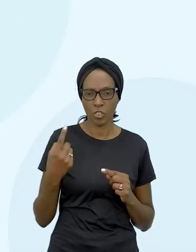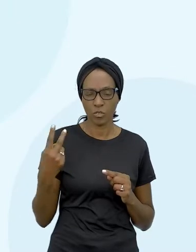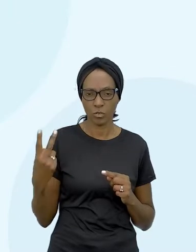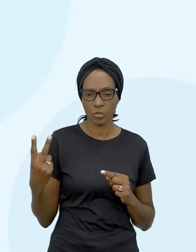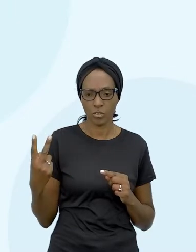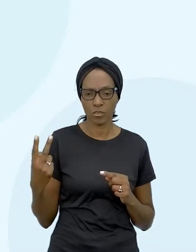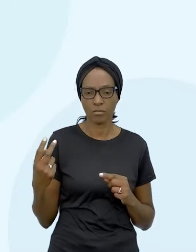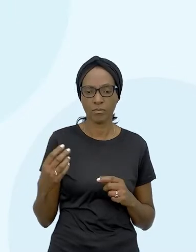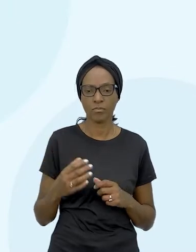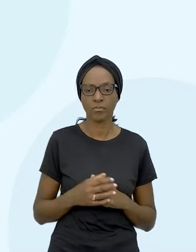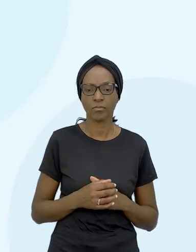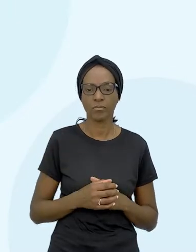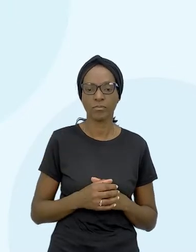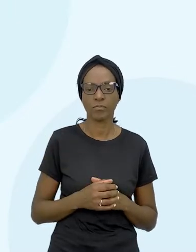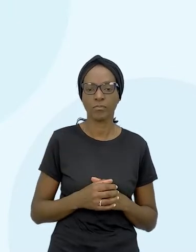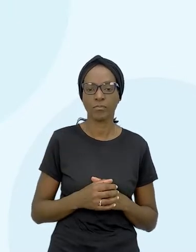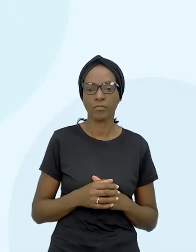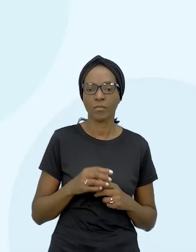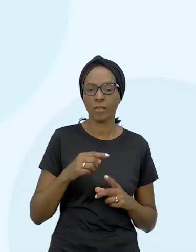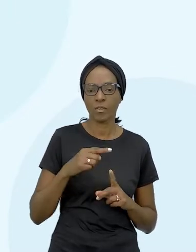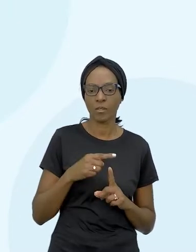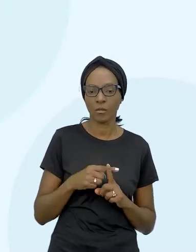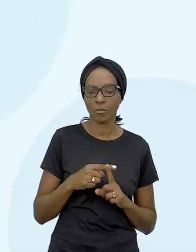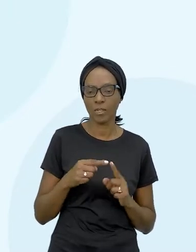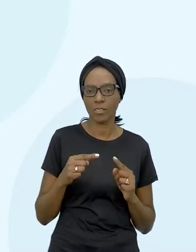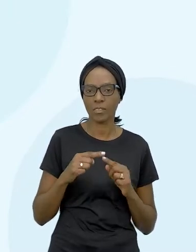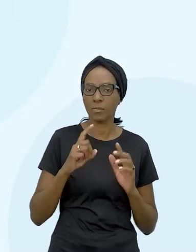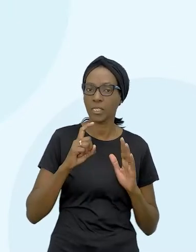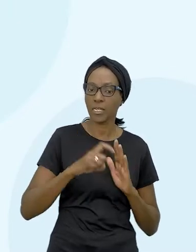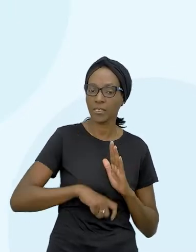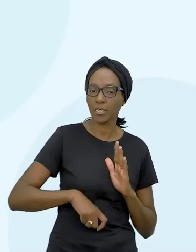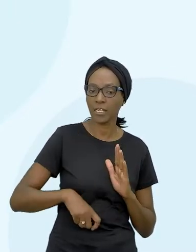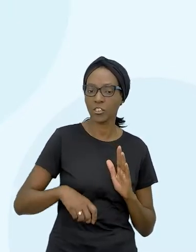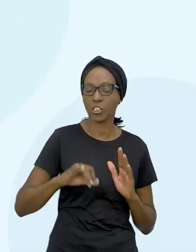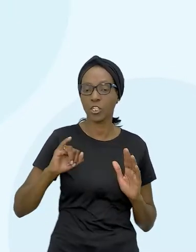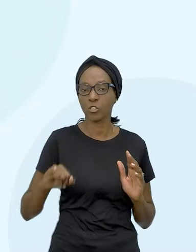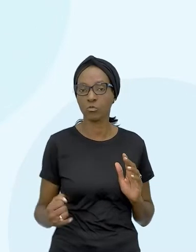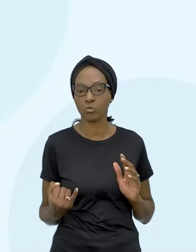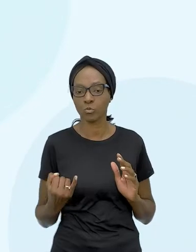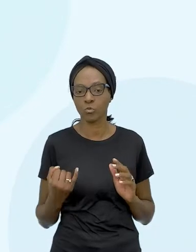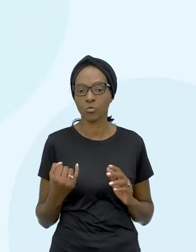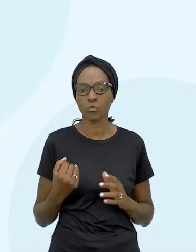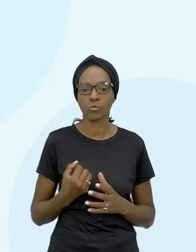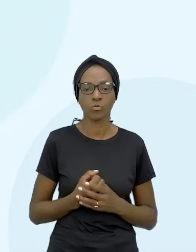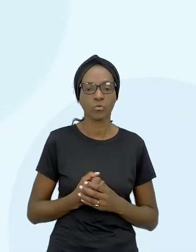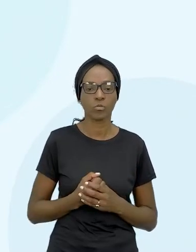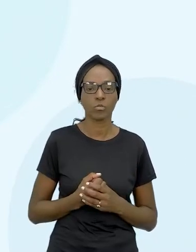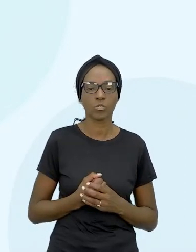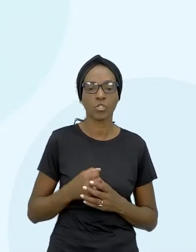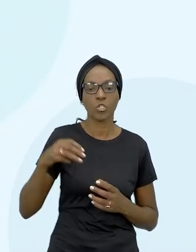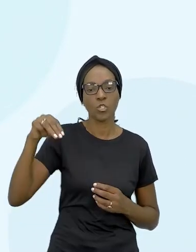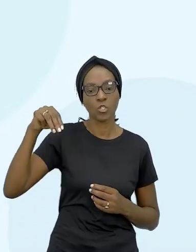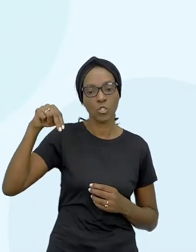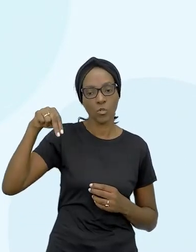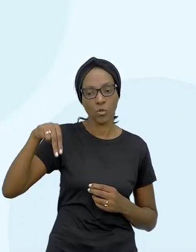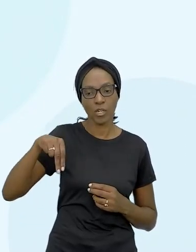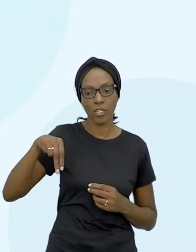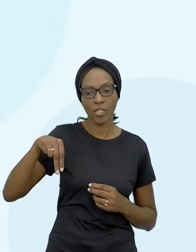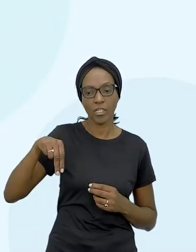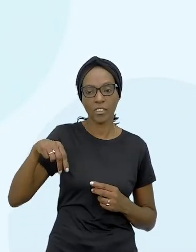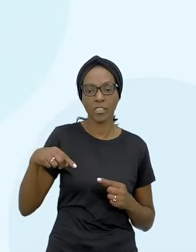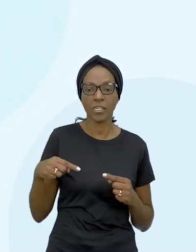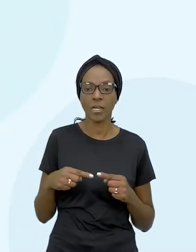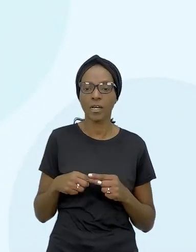vai ser um mais vai ser a taxa de juros e o N aqui é o